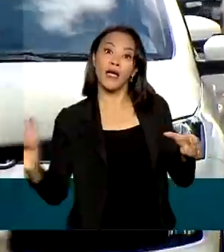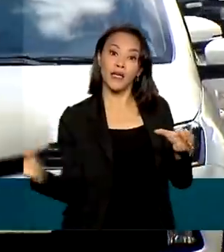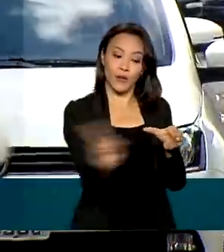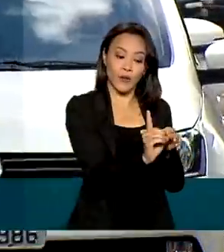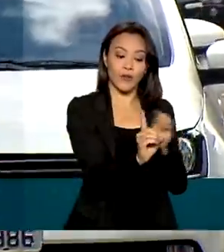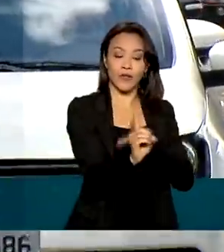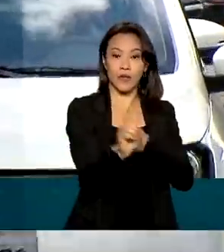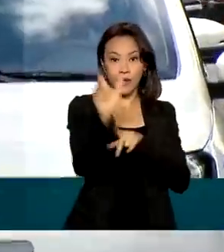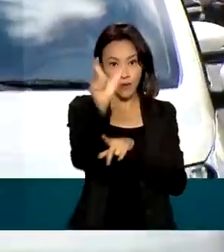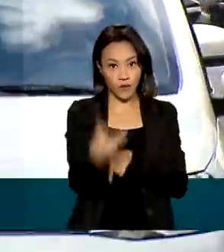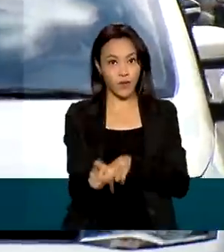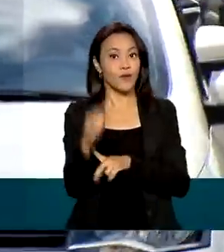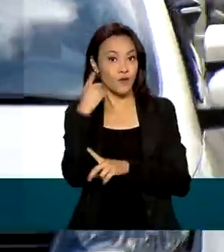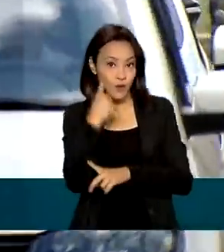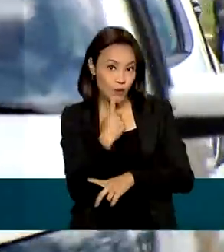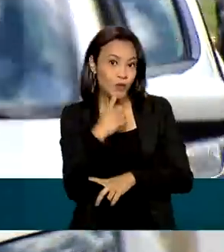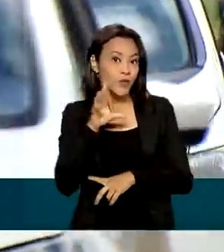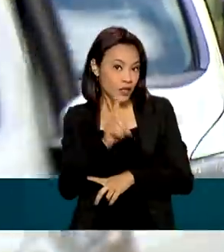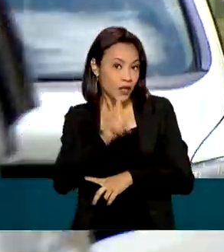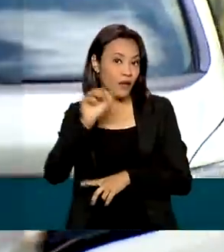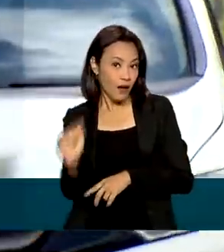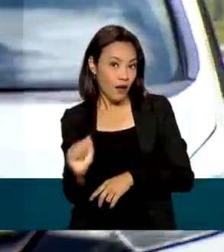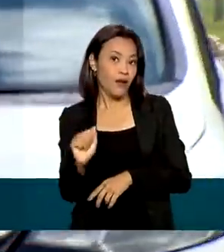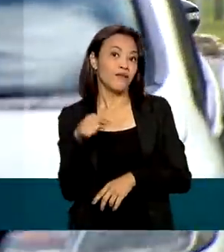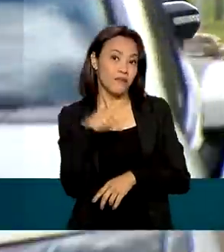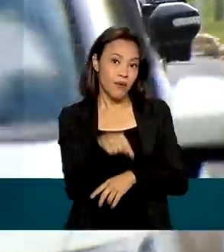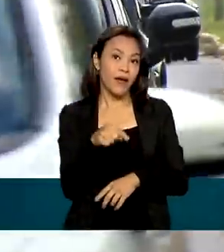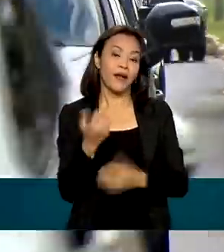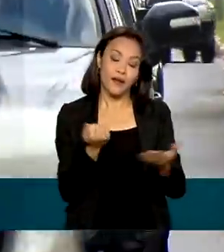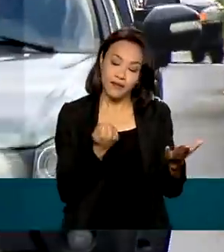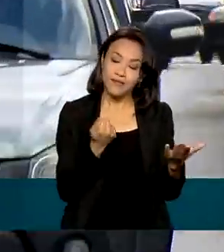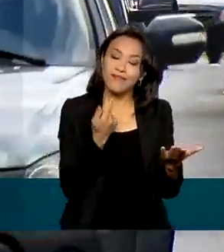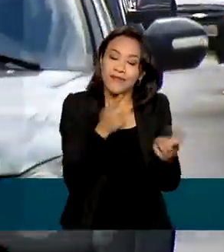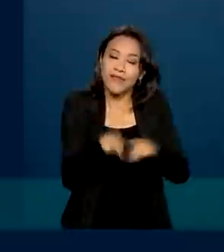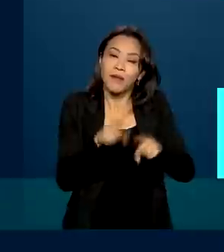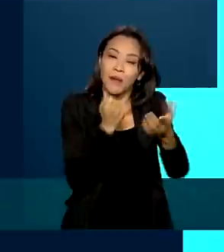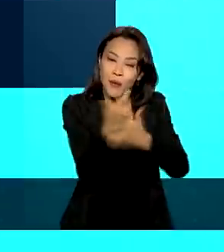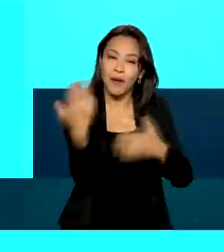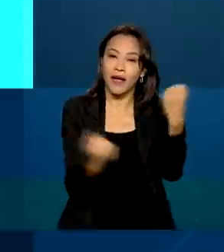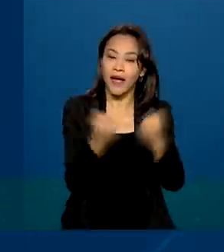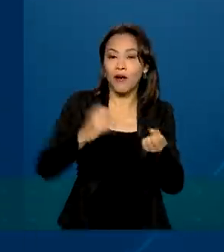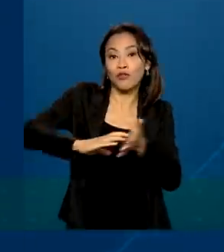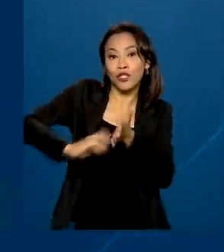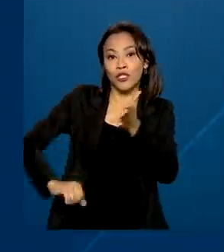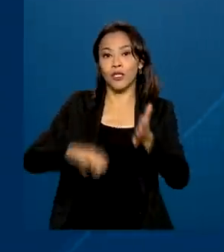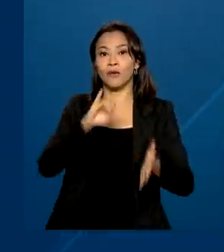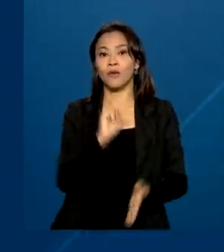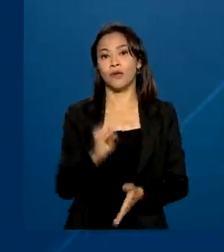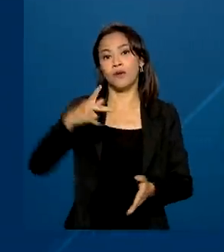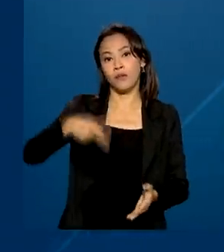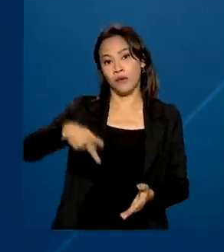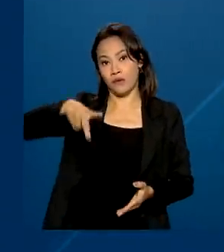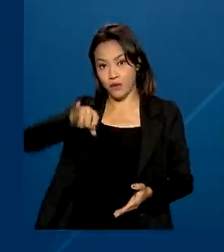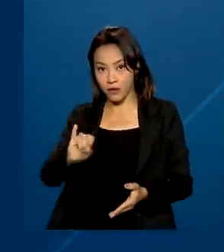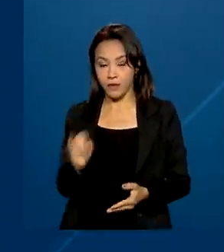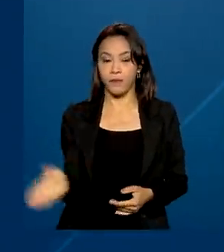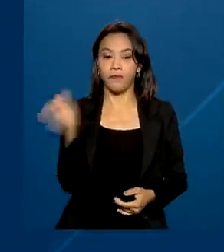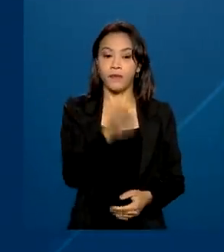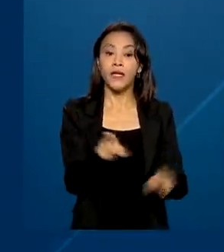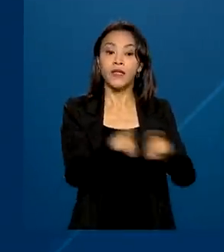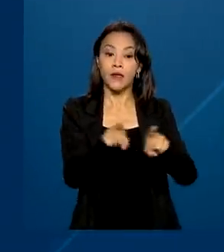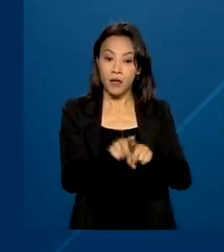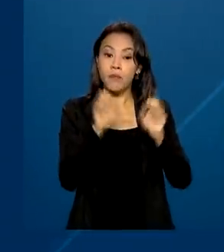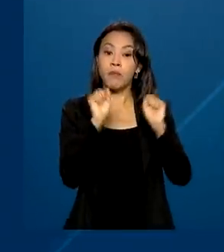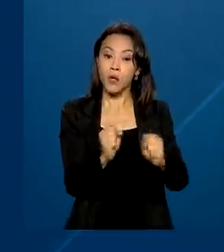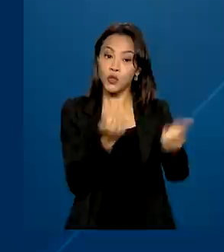auditiva entre os beneficiários da isenção do imposto. Também podem comprar carro com isenção de